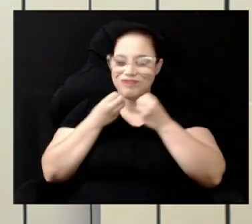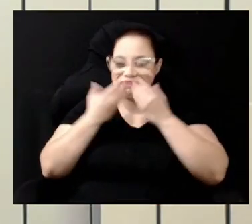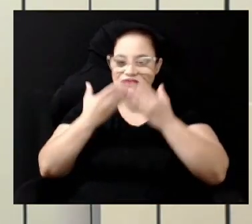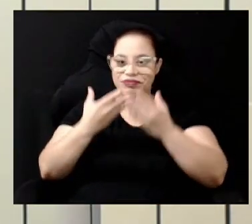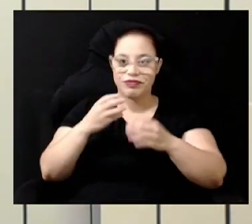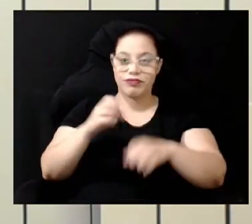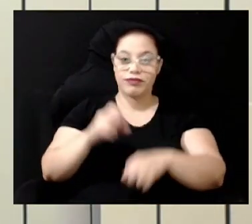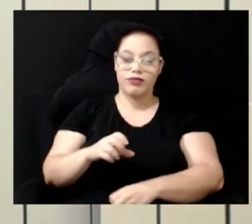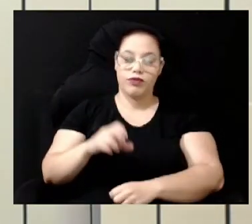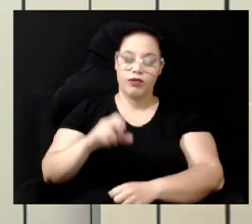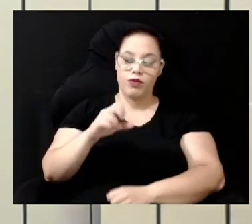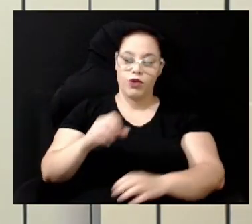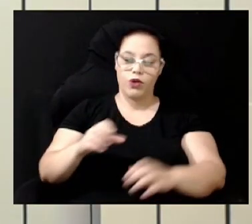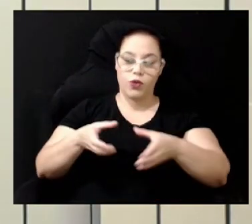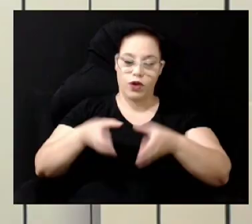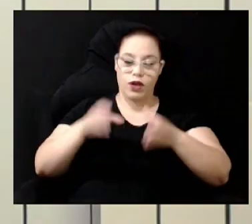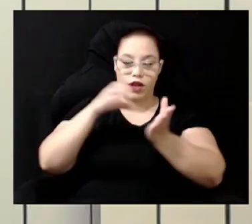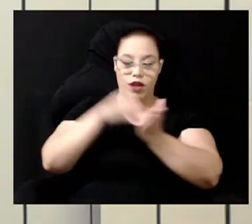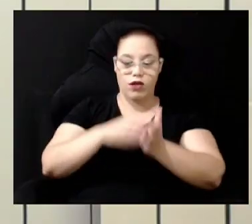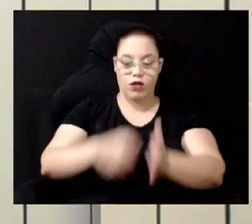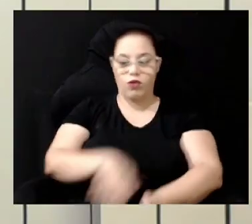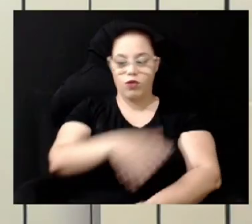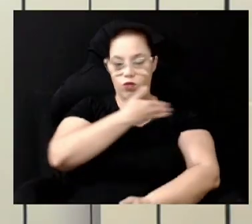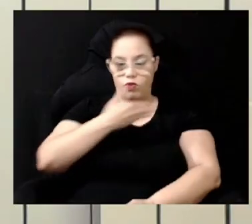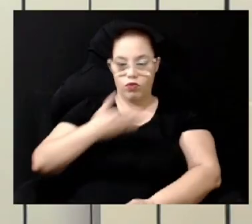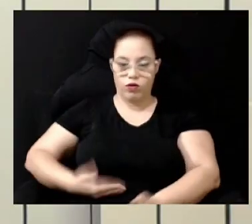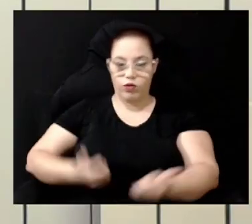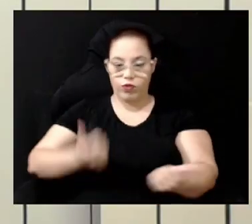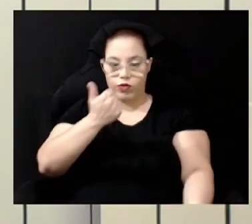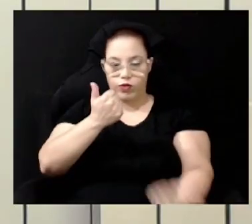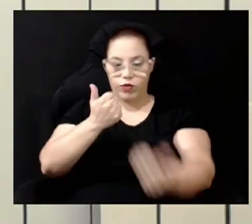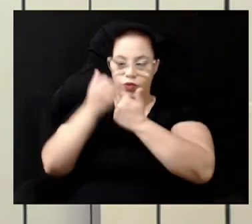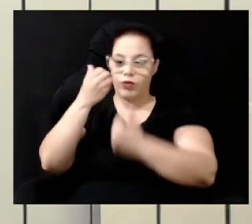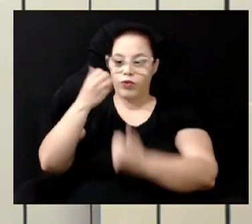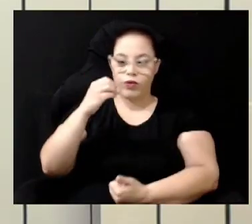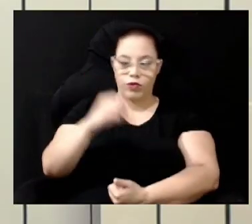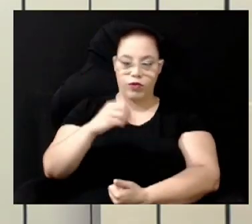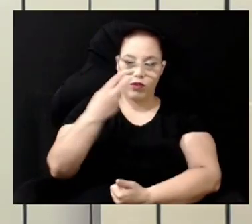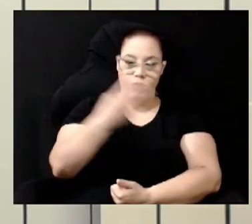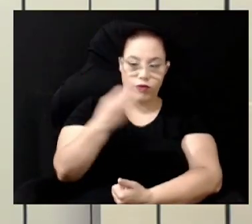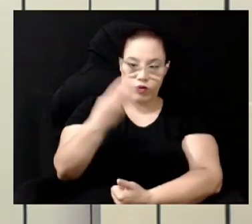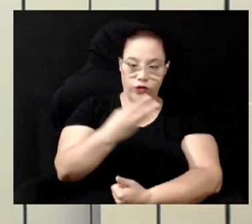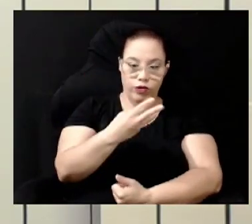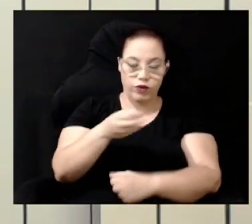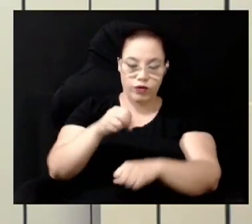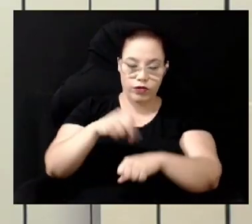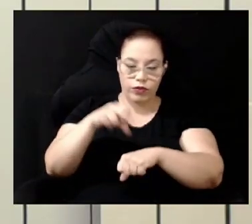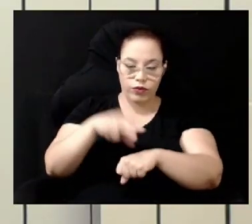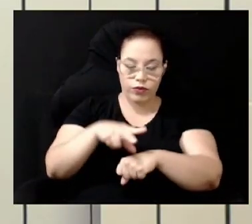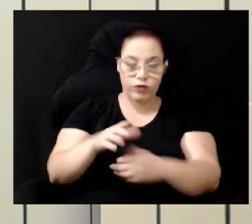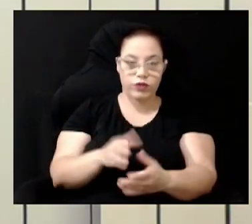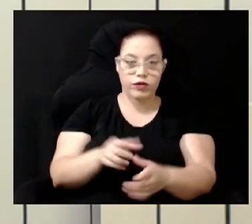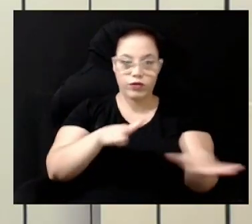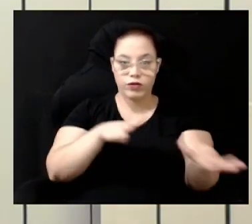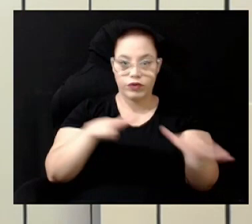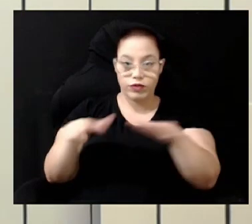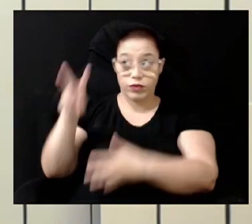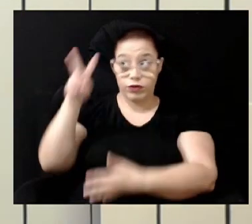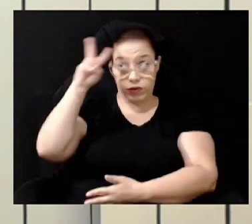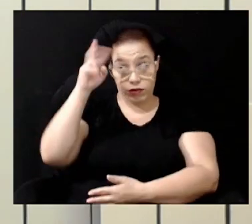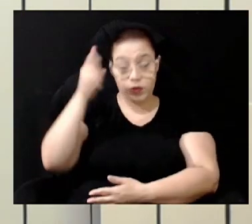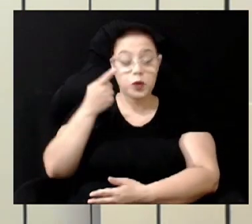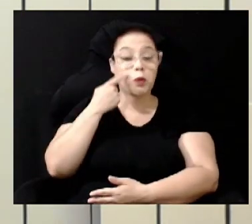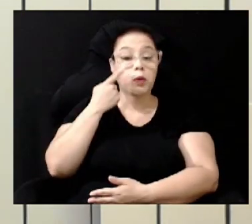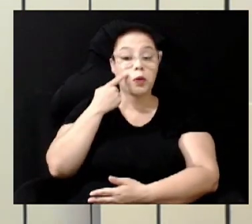Apoio ao Trabalhador de Campinas está com 923 vagas disponíveis para esta segunda-feira. Confira algumas